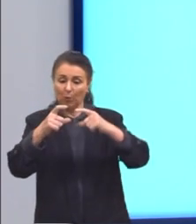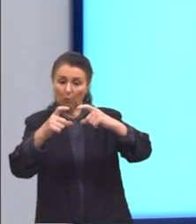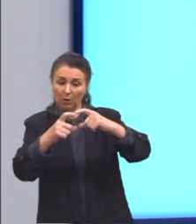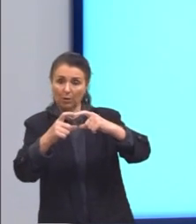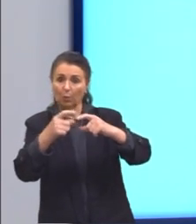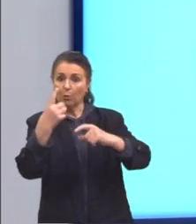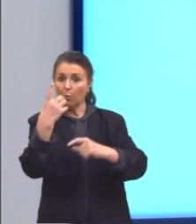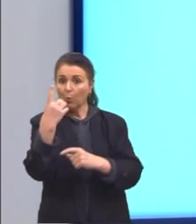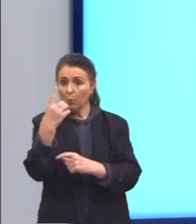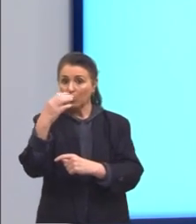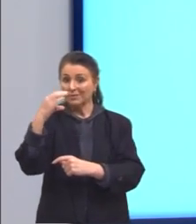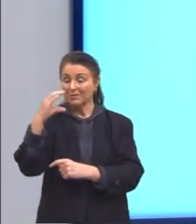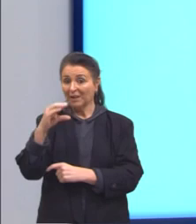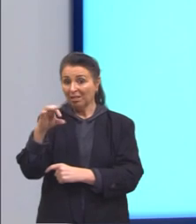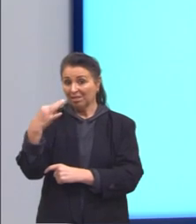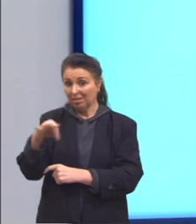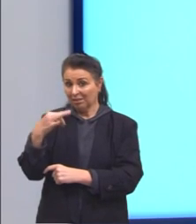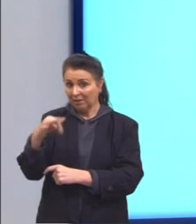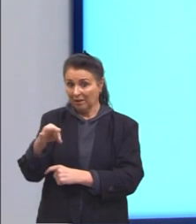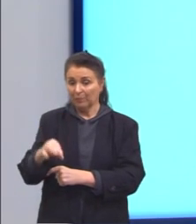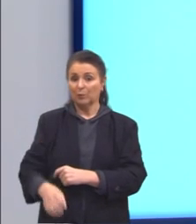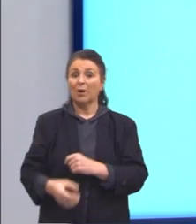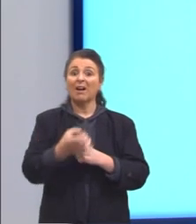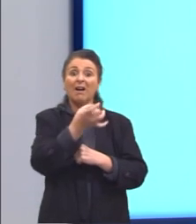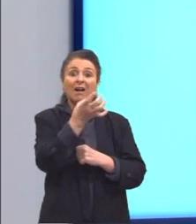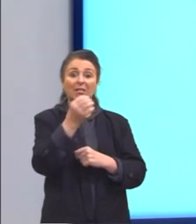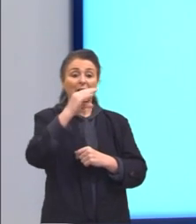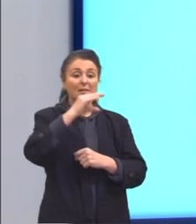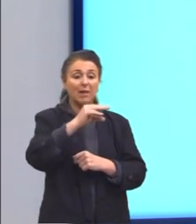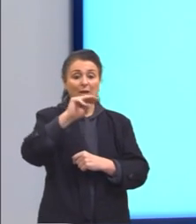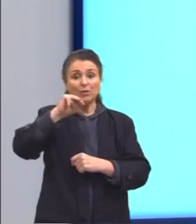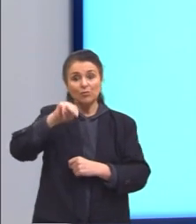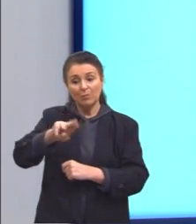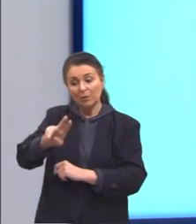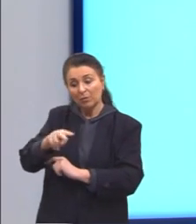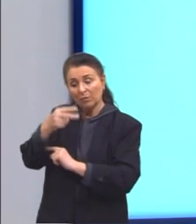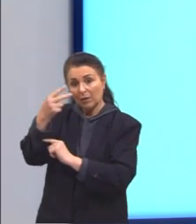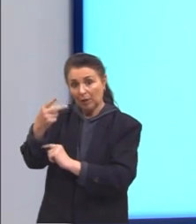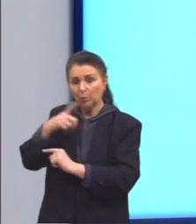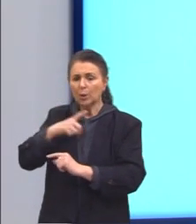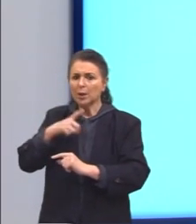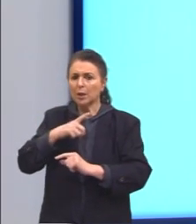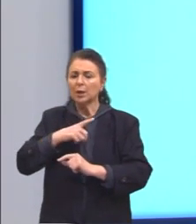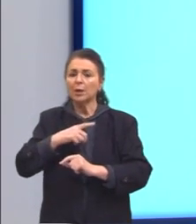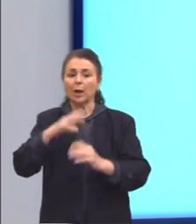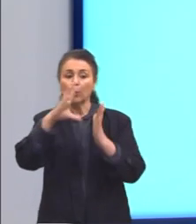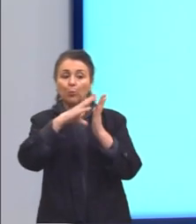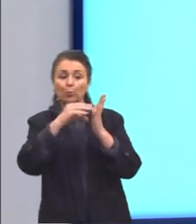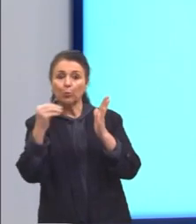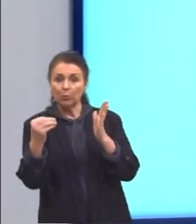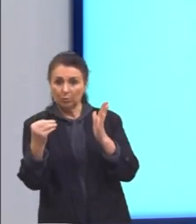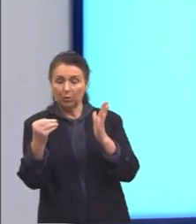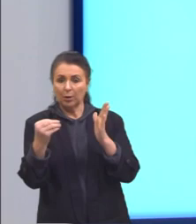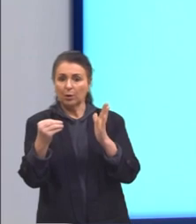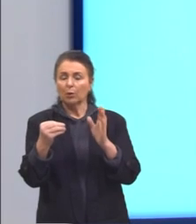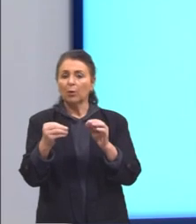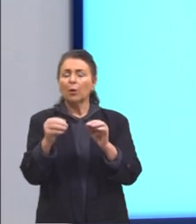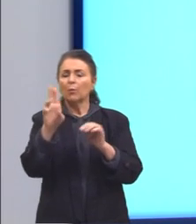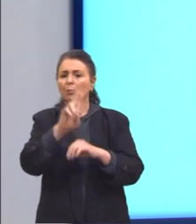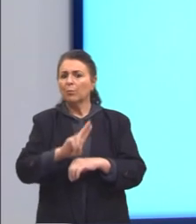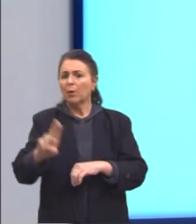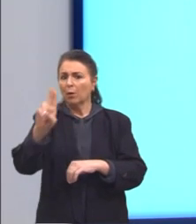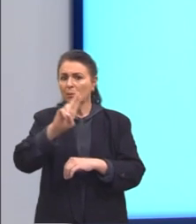centavo por centímetro quadrado e que disponibiliza modelos tendo como faces úteis para